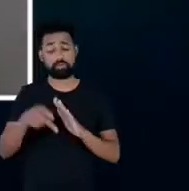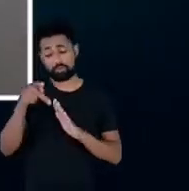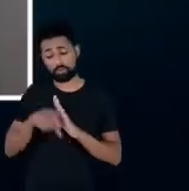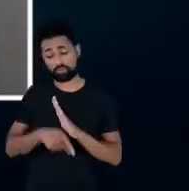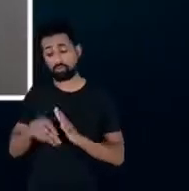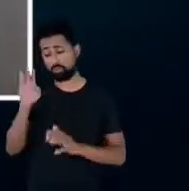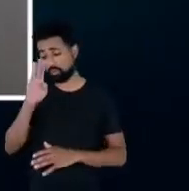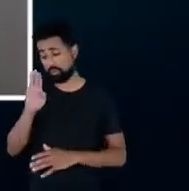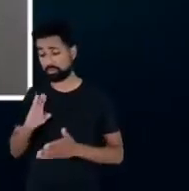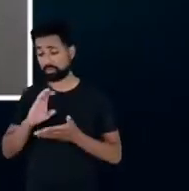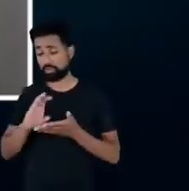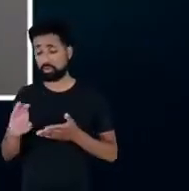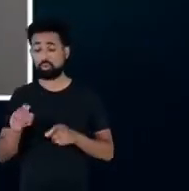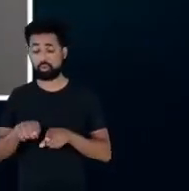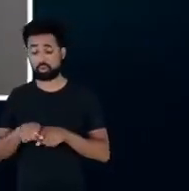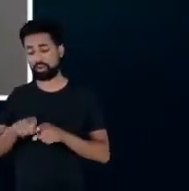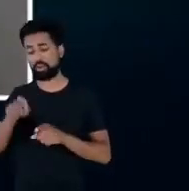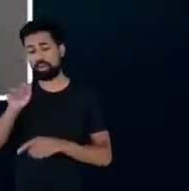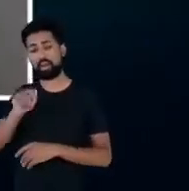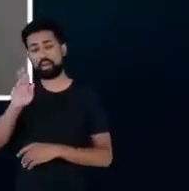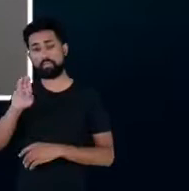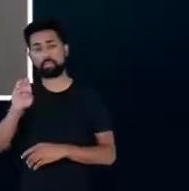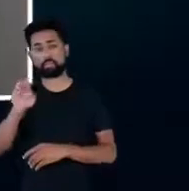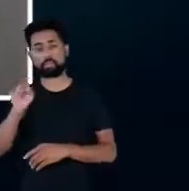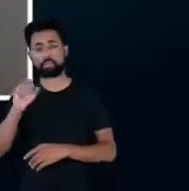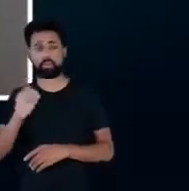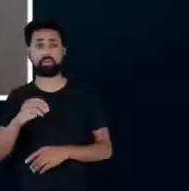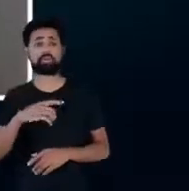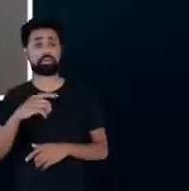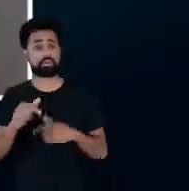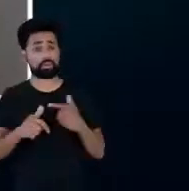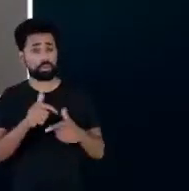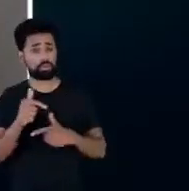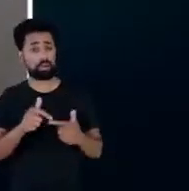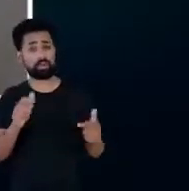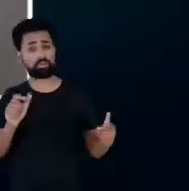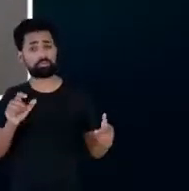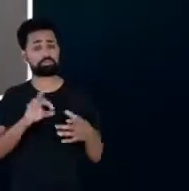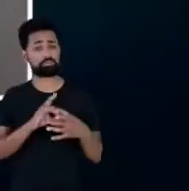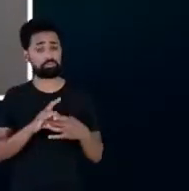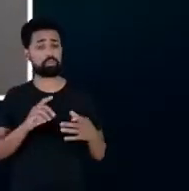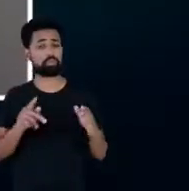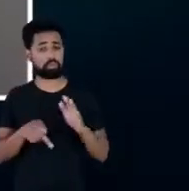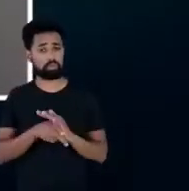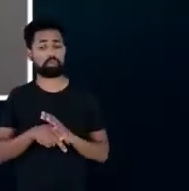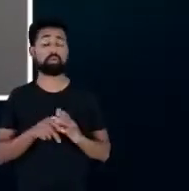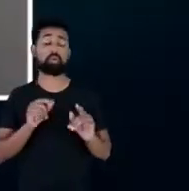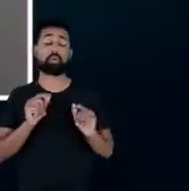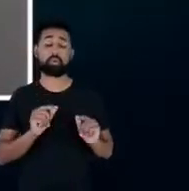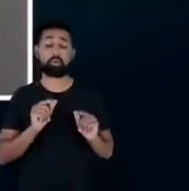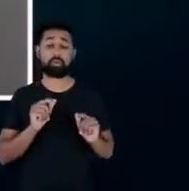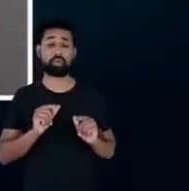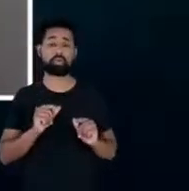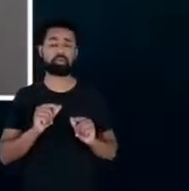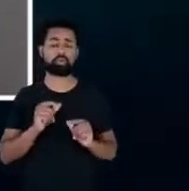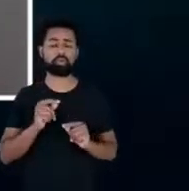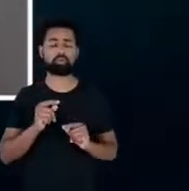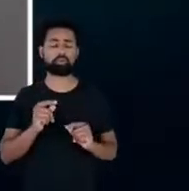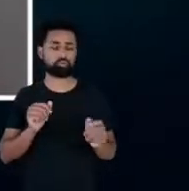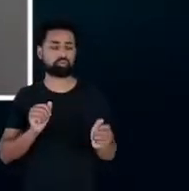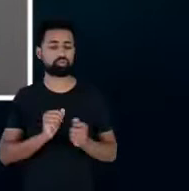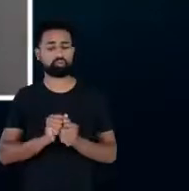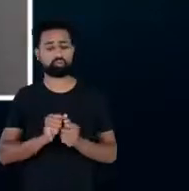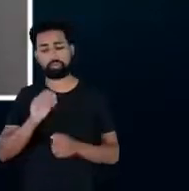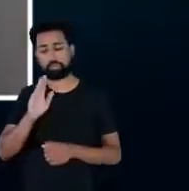a Bespo fez um trabalho muito próximo com a Procel e junto ao